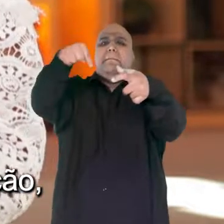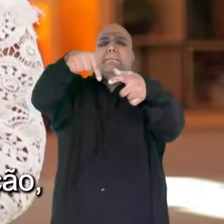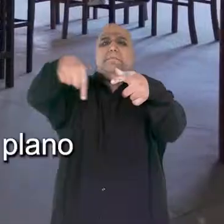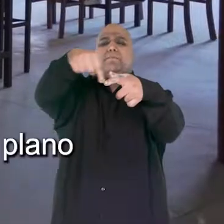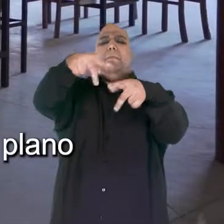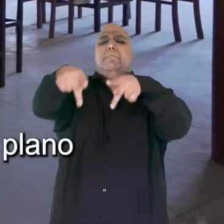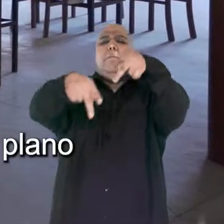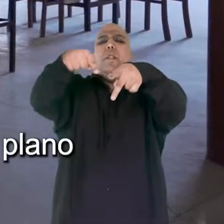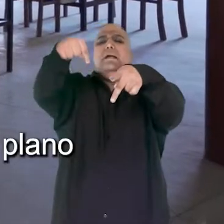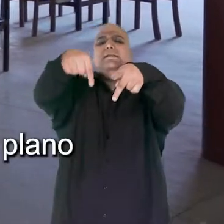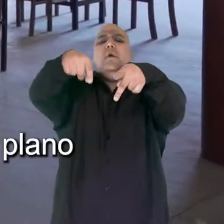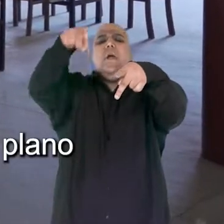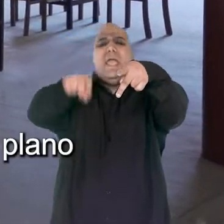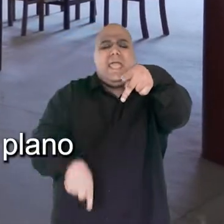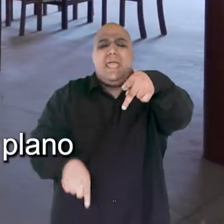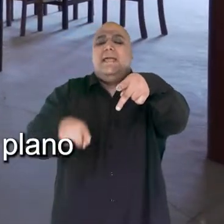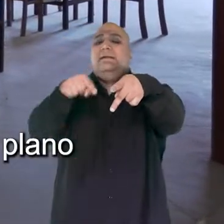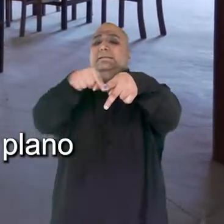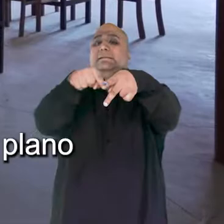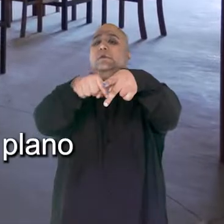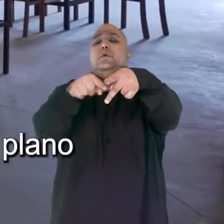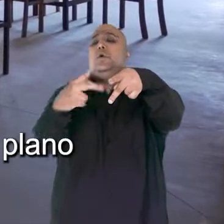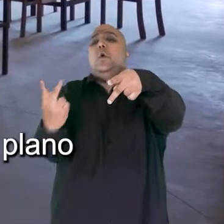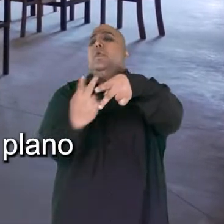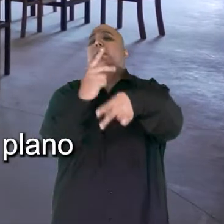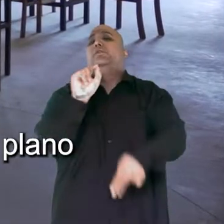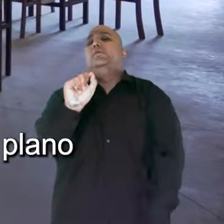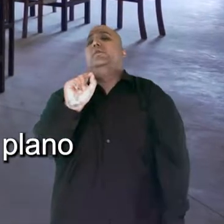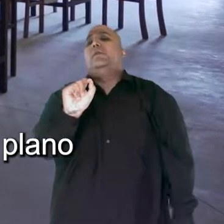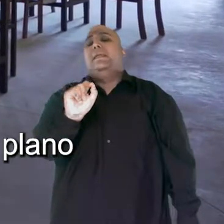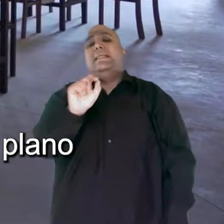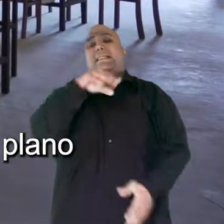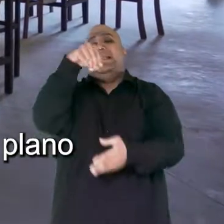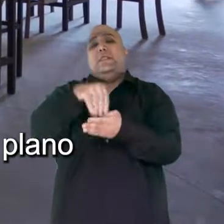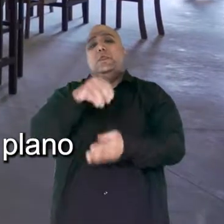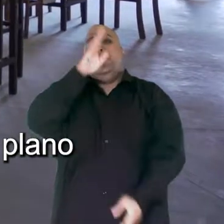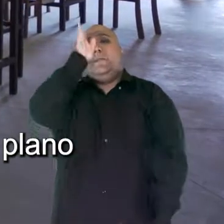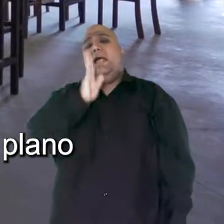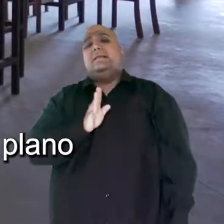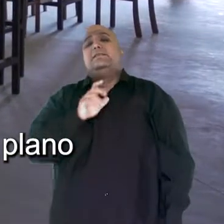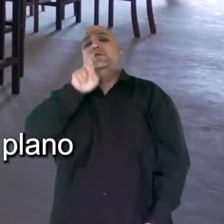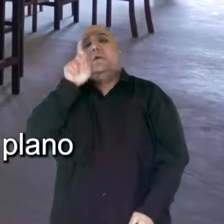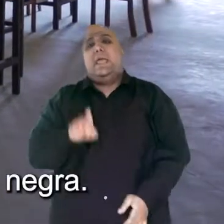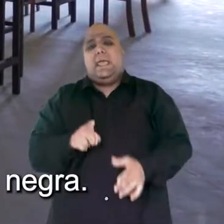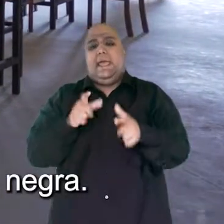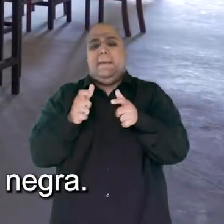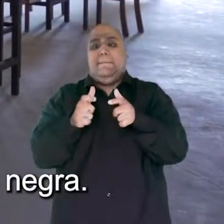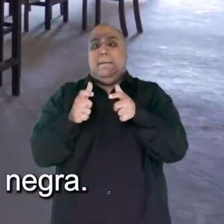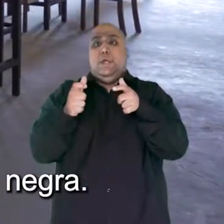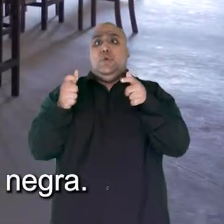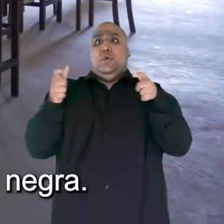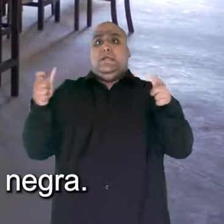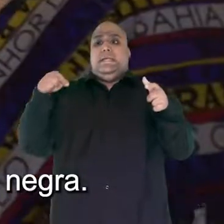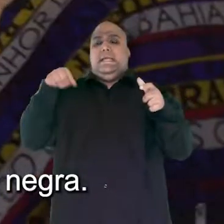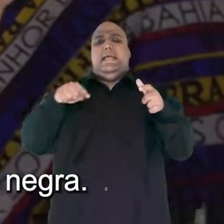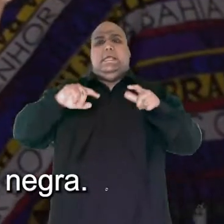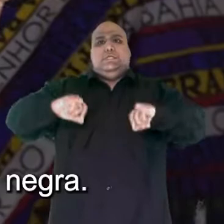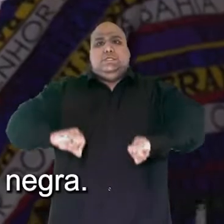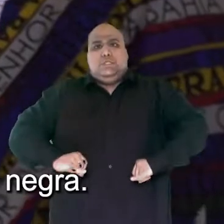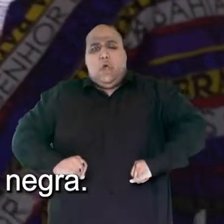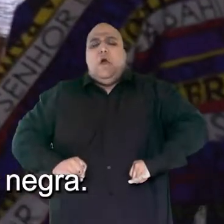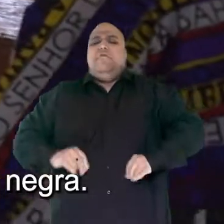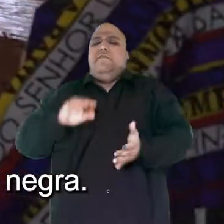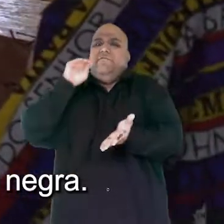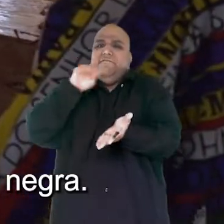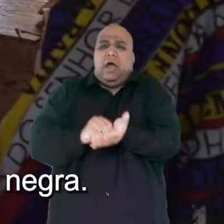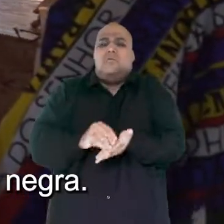população. E essa população é a população que necessariamente, no plano demográfico, é a majoritária, é